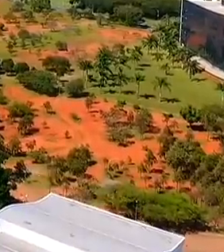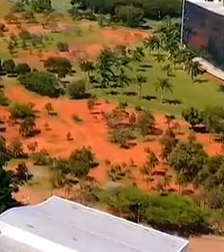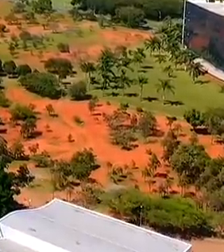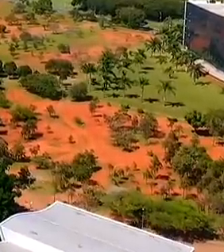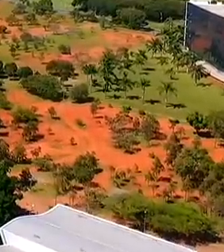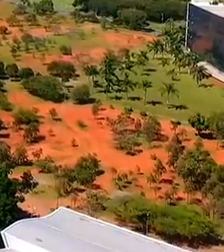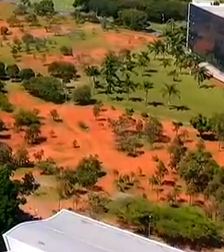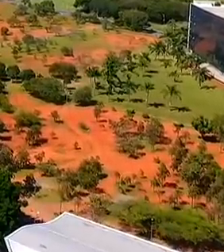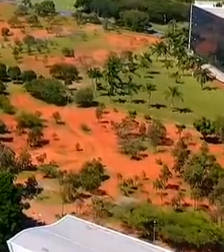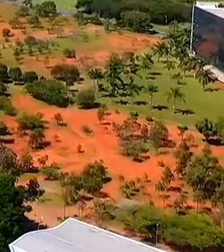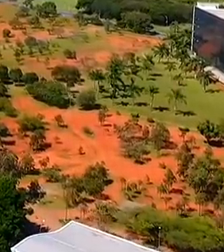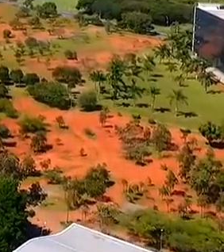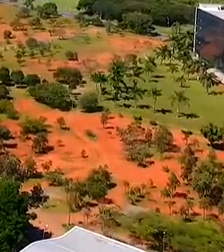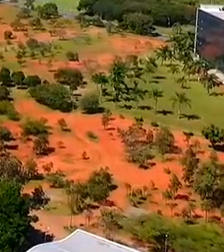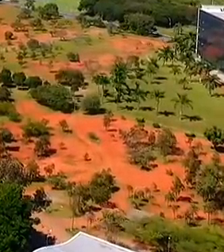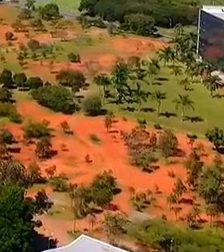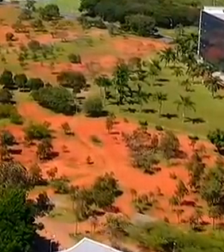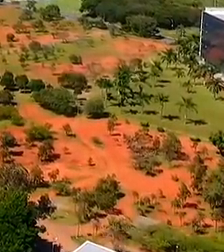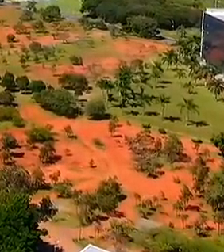seu melhor, essa igualdade.